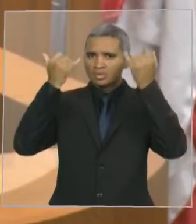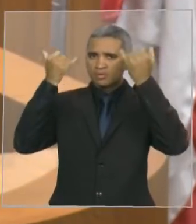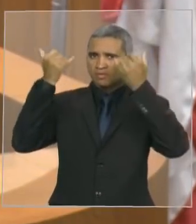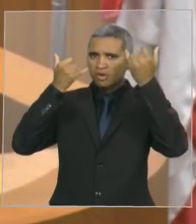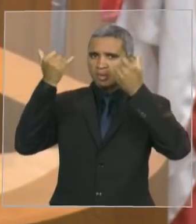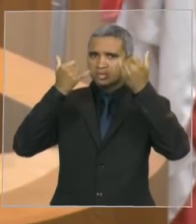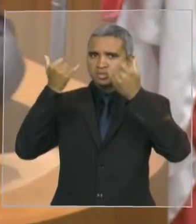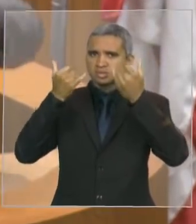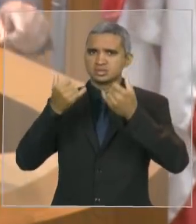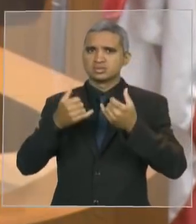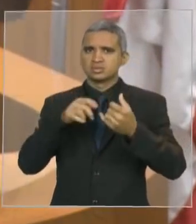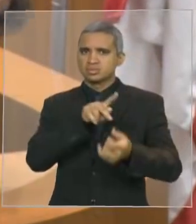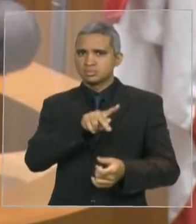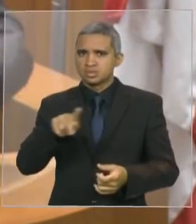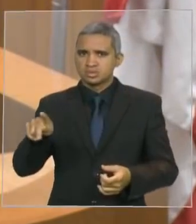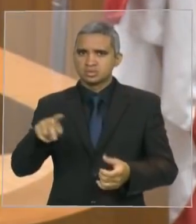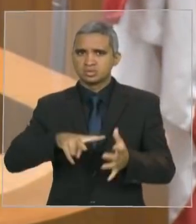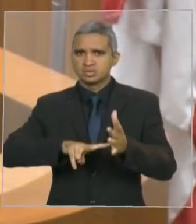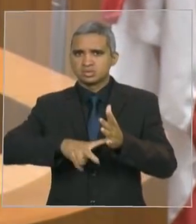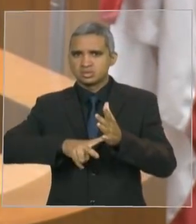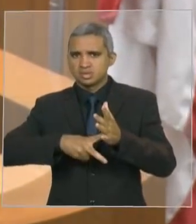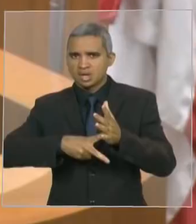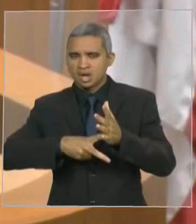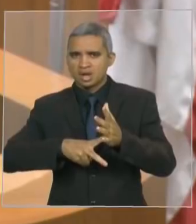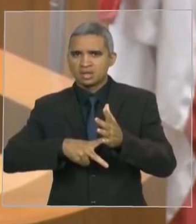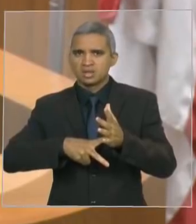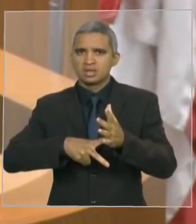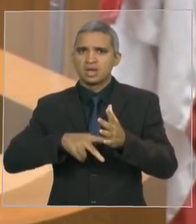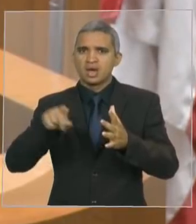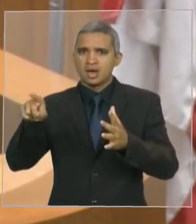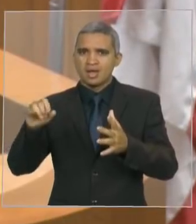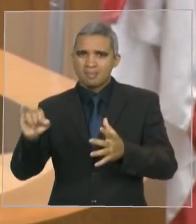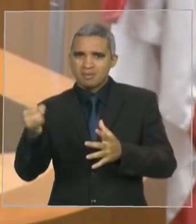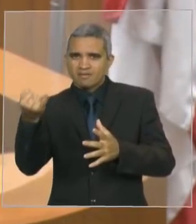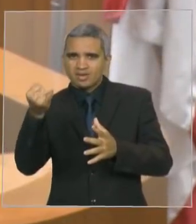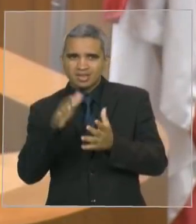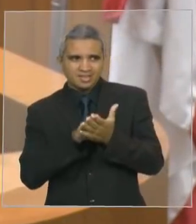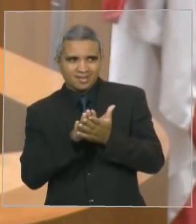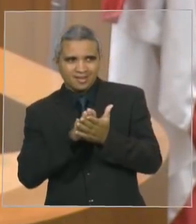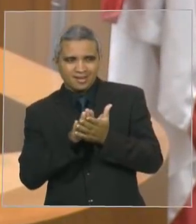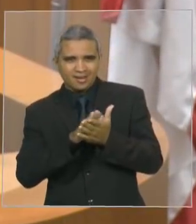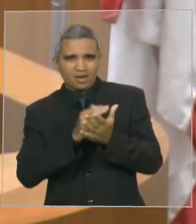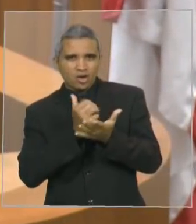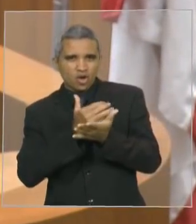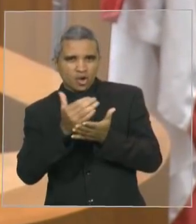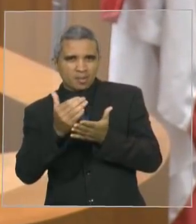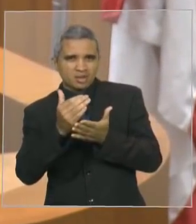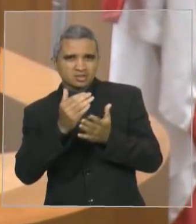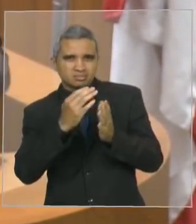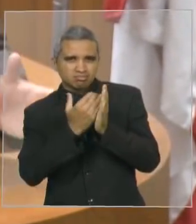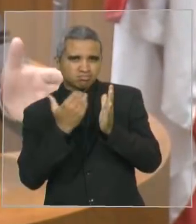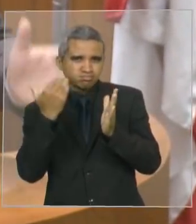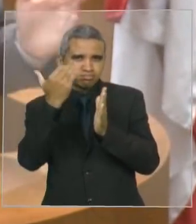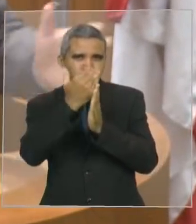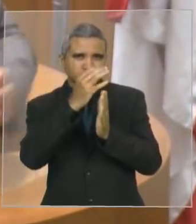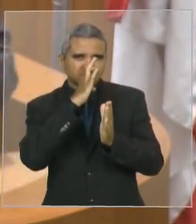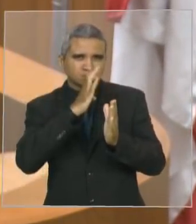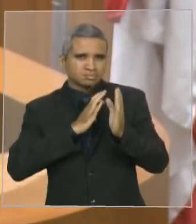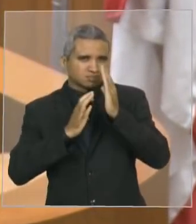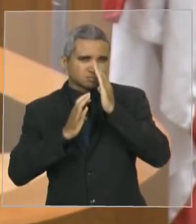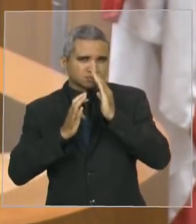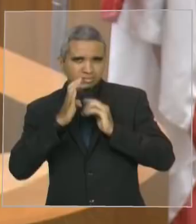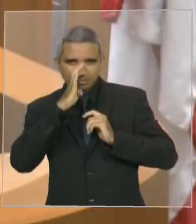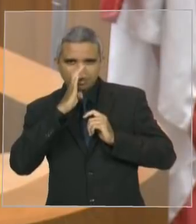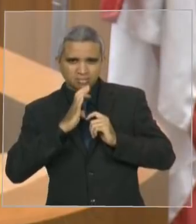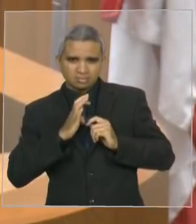sindicato, palavras proferidas por ele, aí vem os carnificeiros de plantão. E isso a gente não